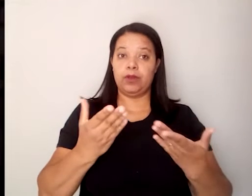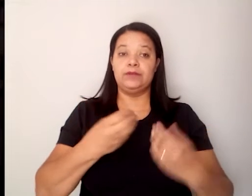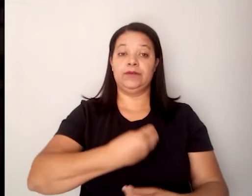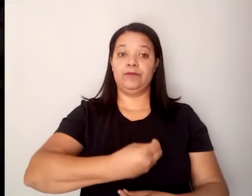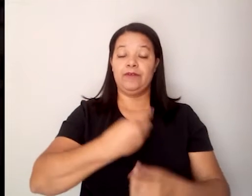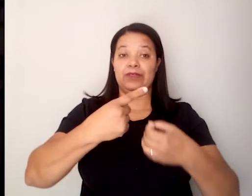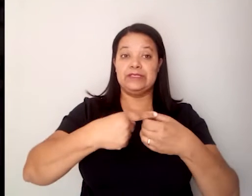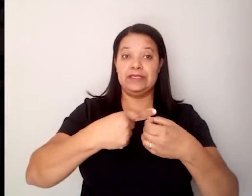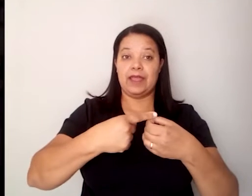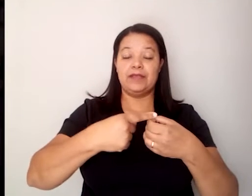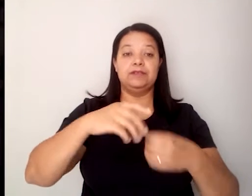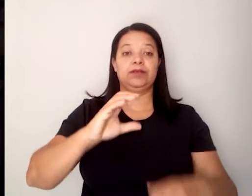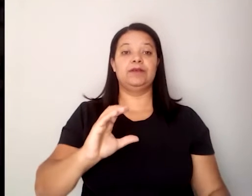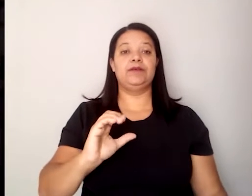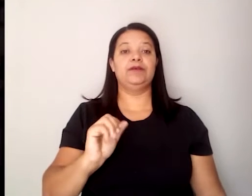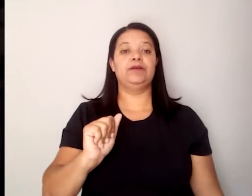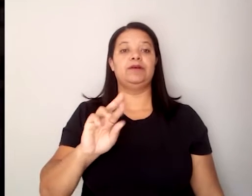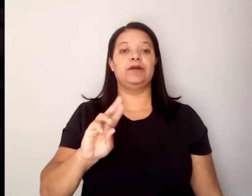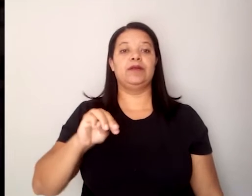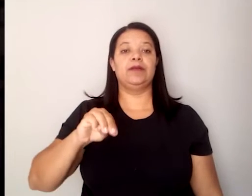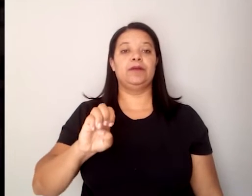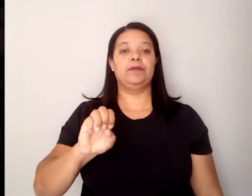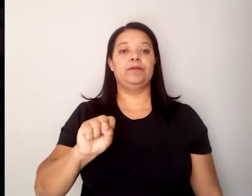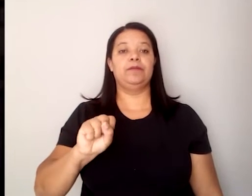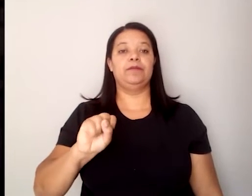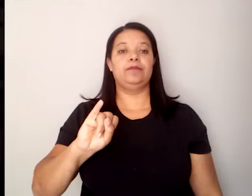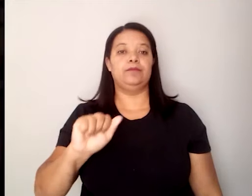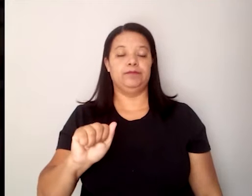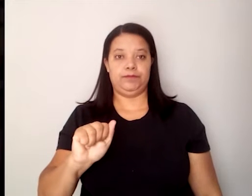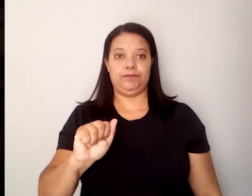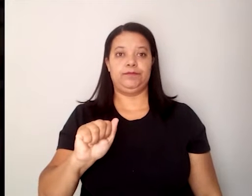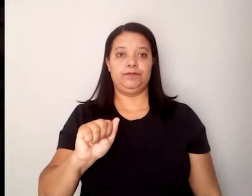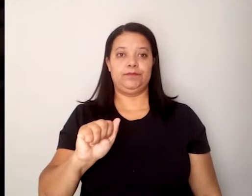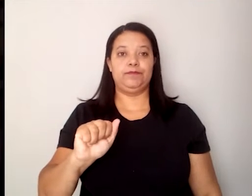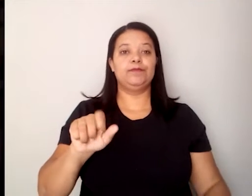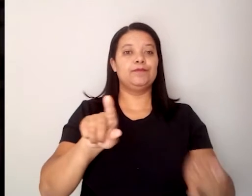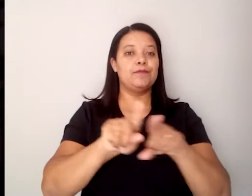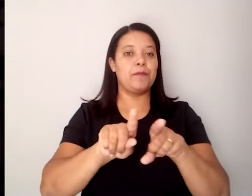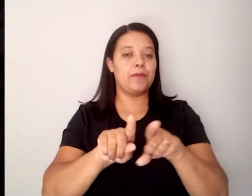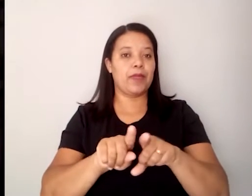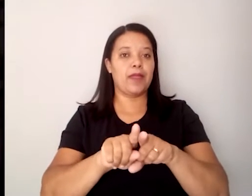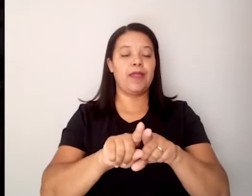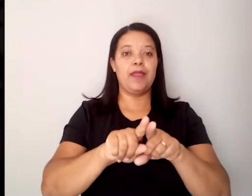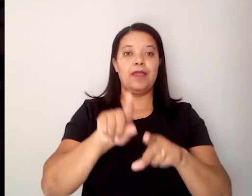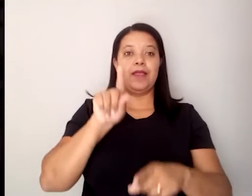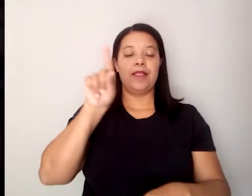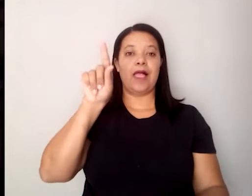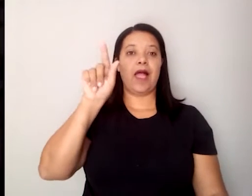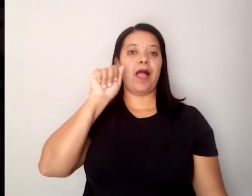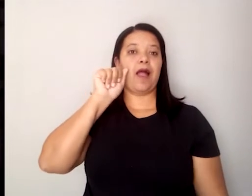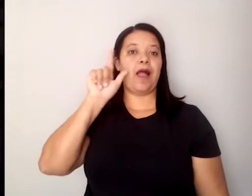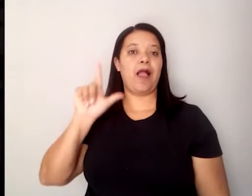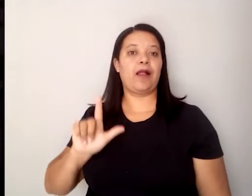e o mar de Palmeira dos Índios, das Alagoas,